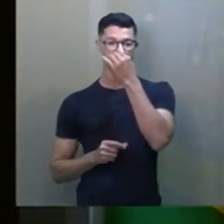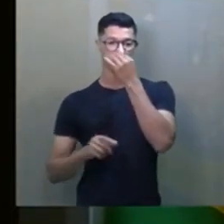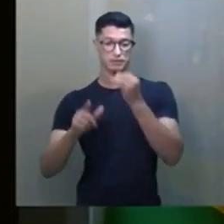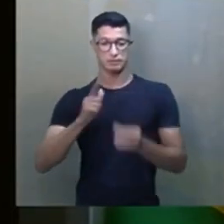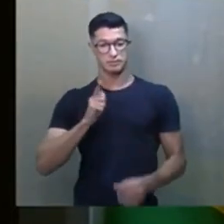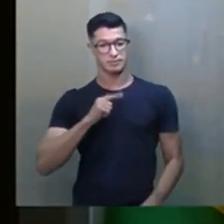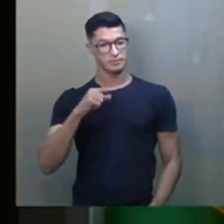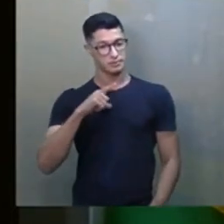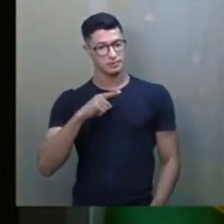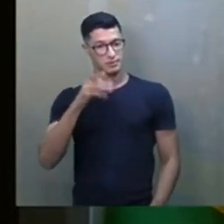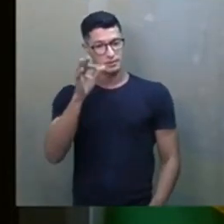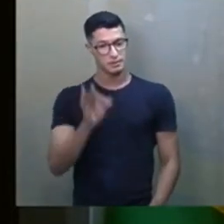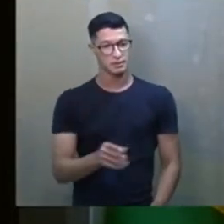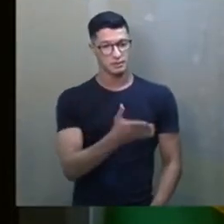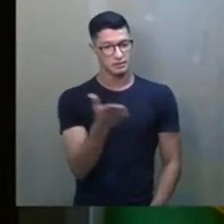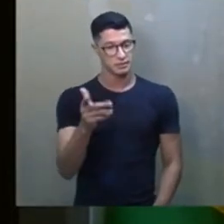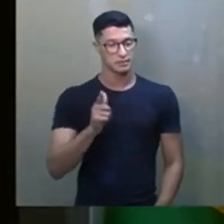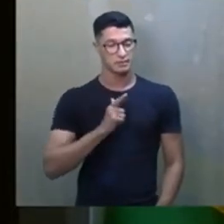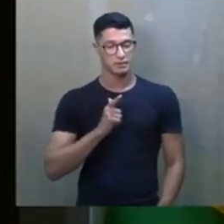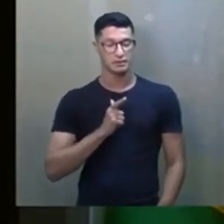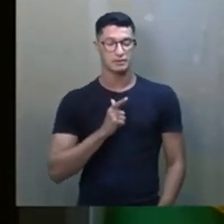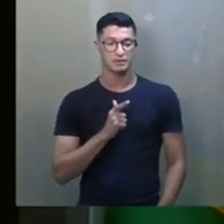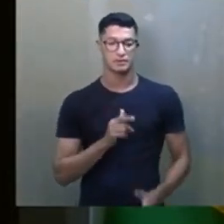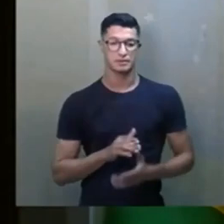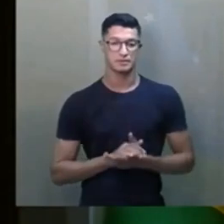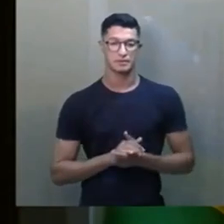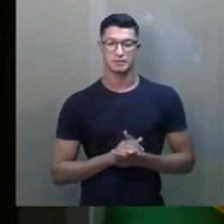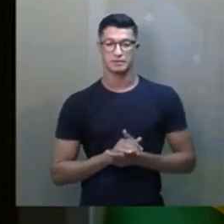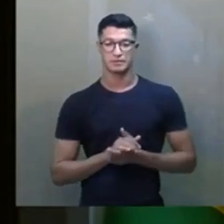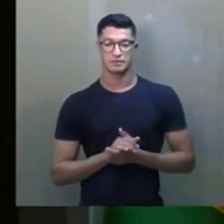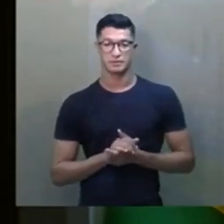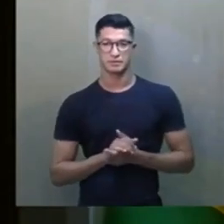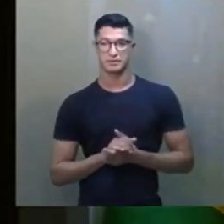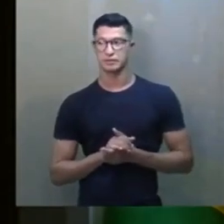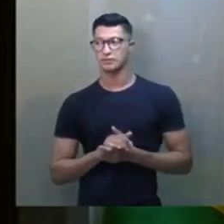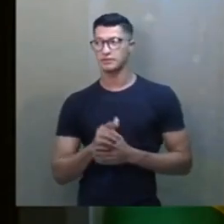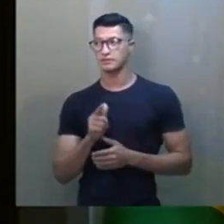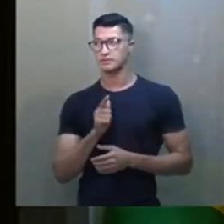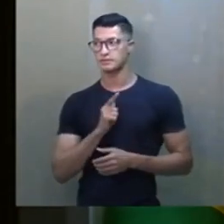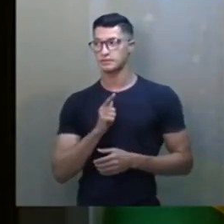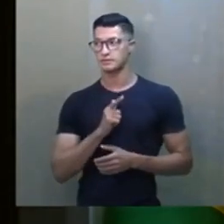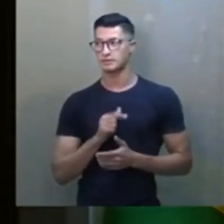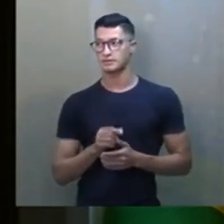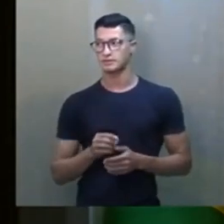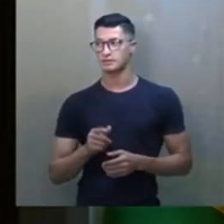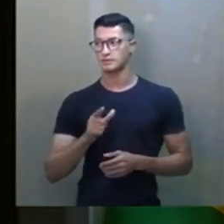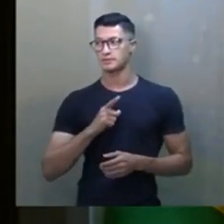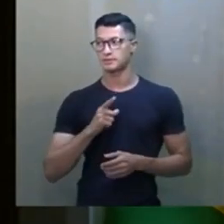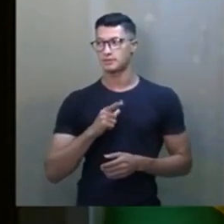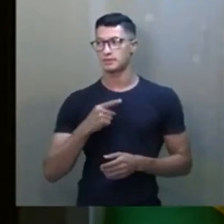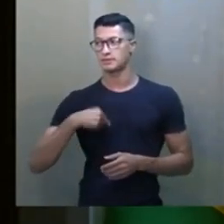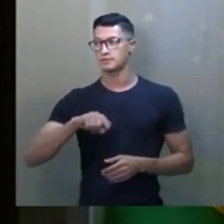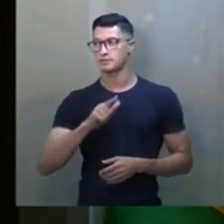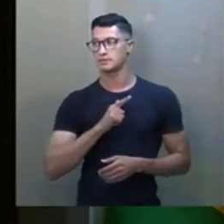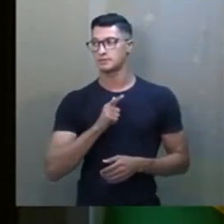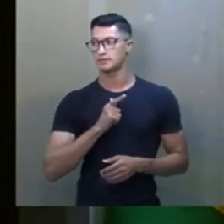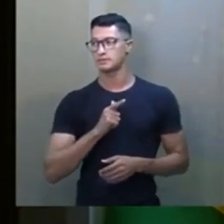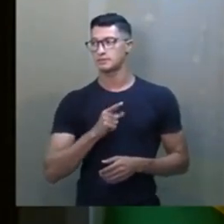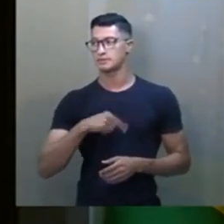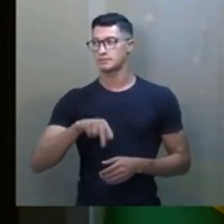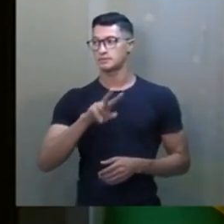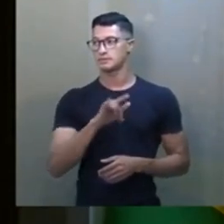idoso estava na sua casa, de madrugada. E um ladrão veio e saltou um muro, armado.